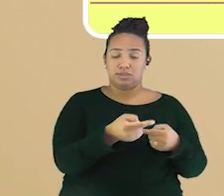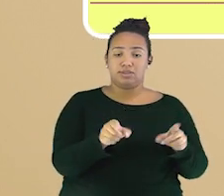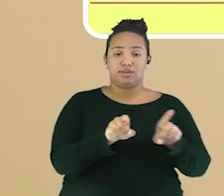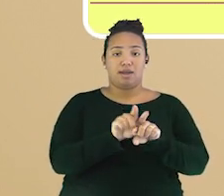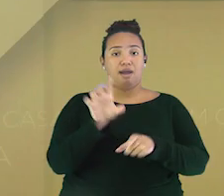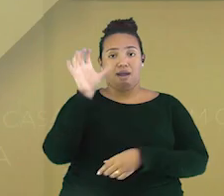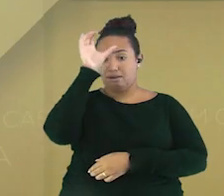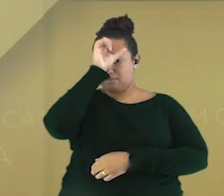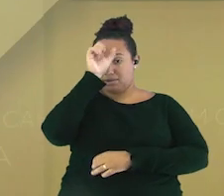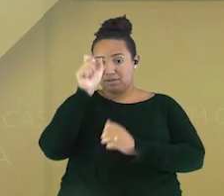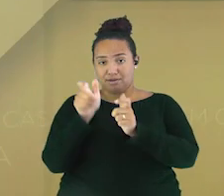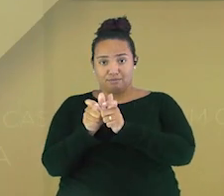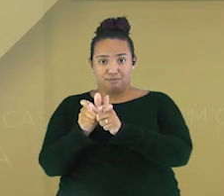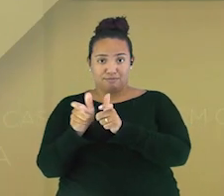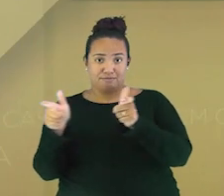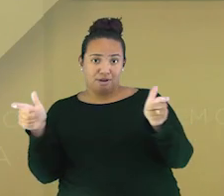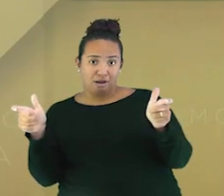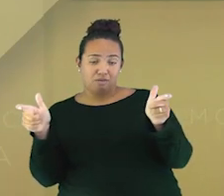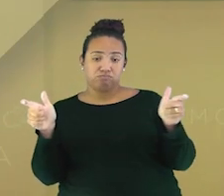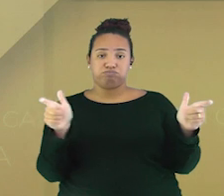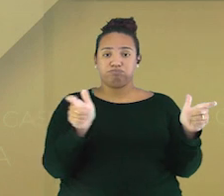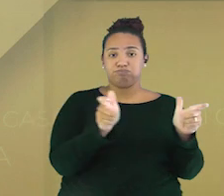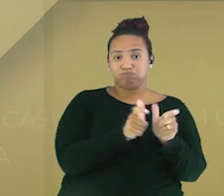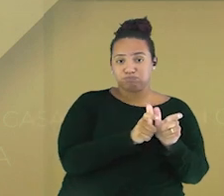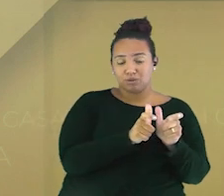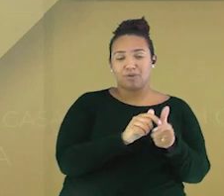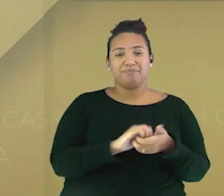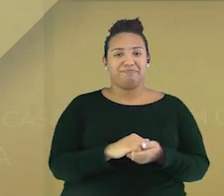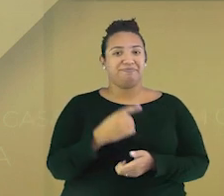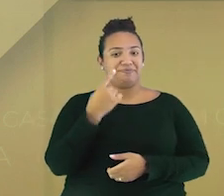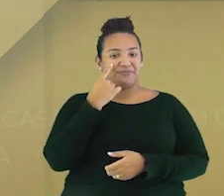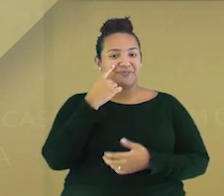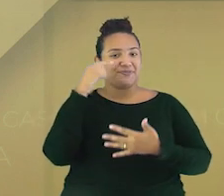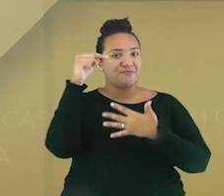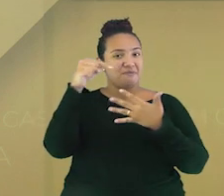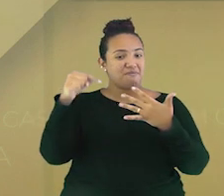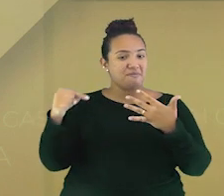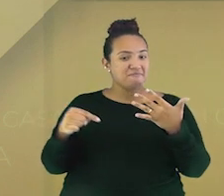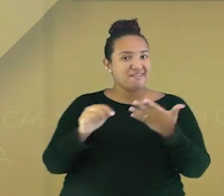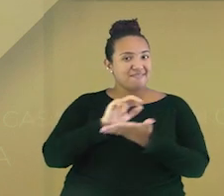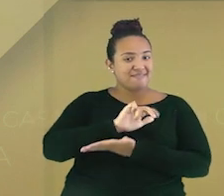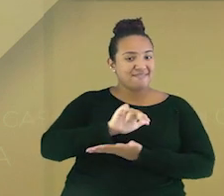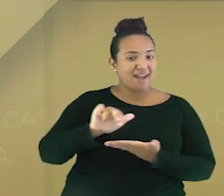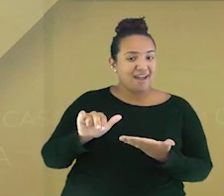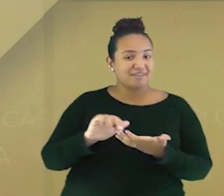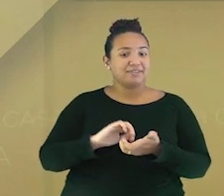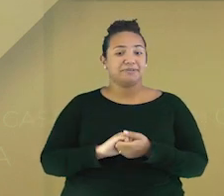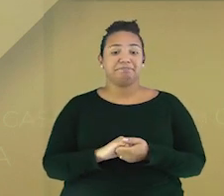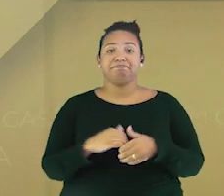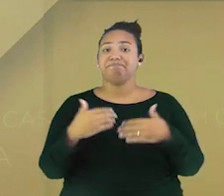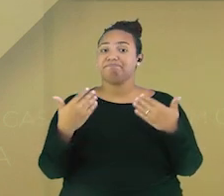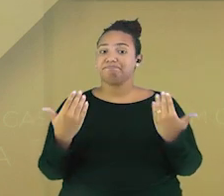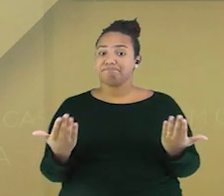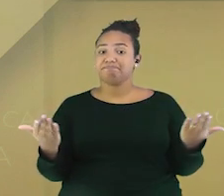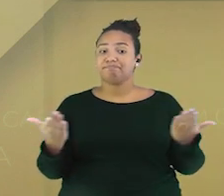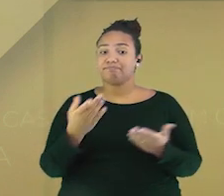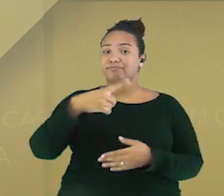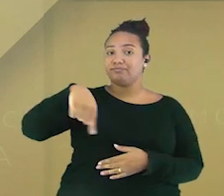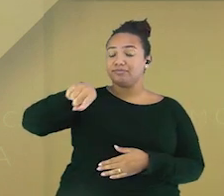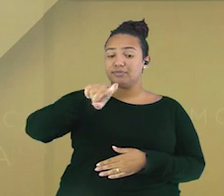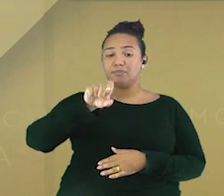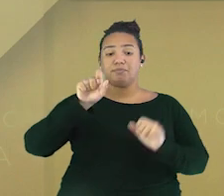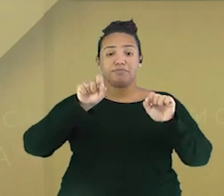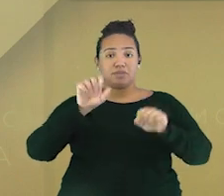decrescente. Viram só quanta coisa legal nós aprendemos nesta aula? Agora, que tal compartilhar com outras